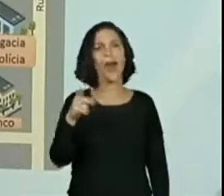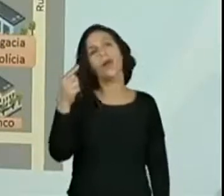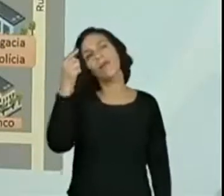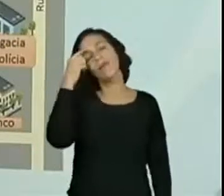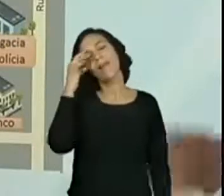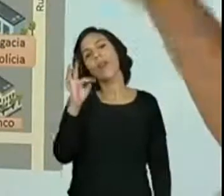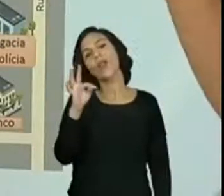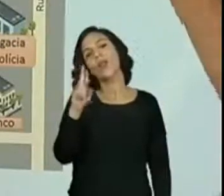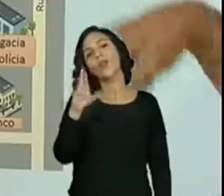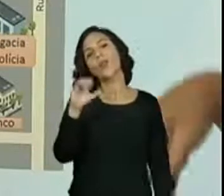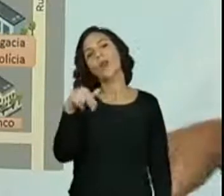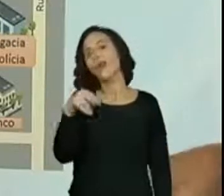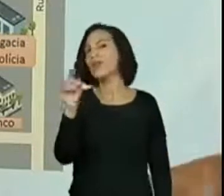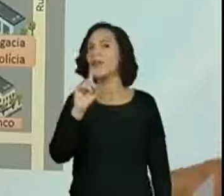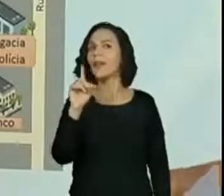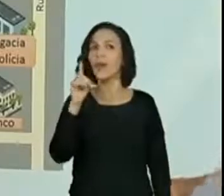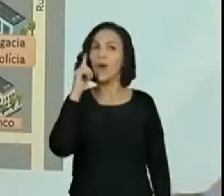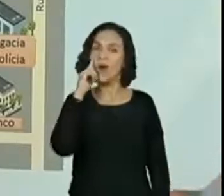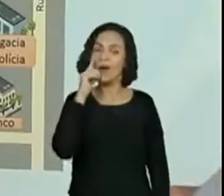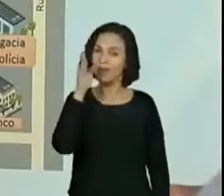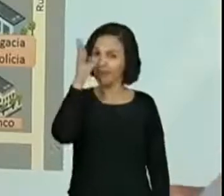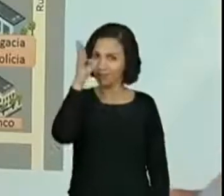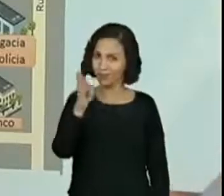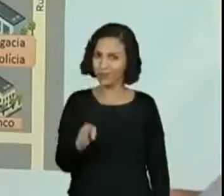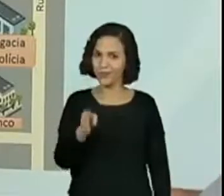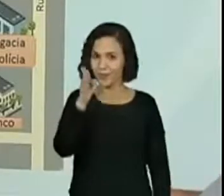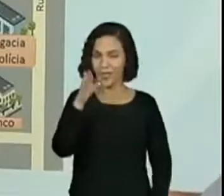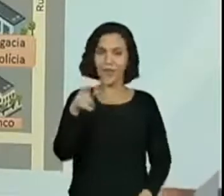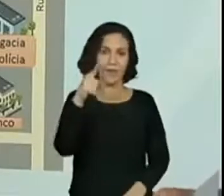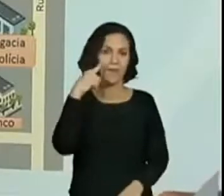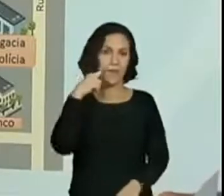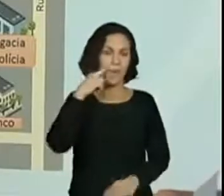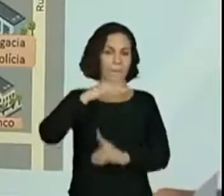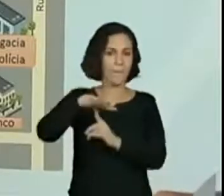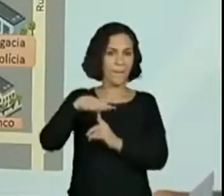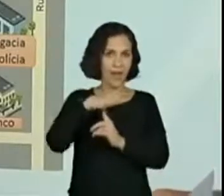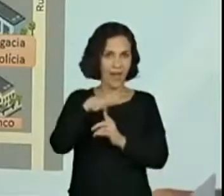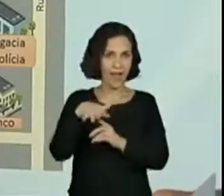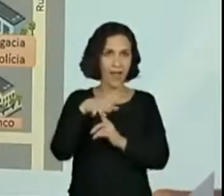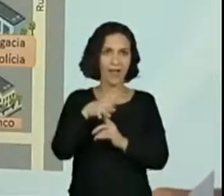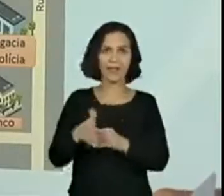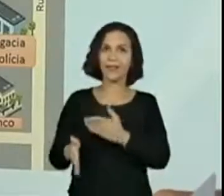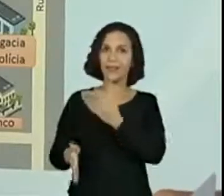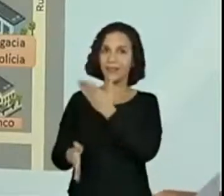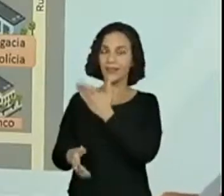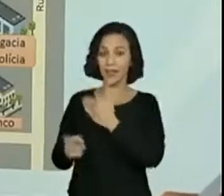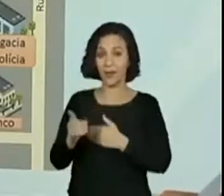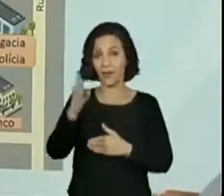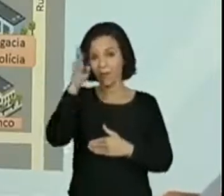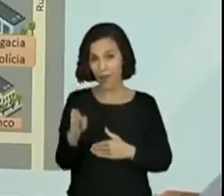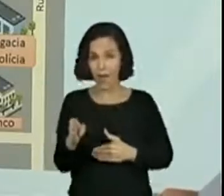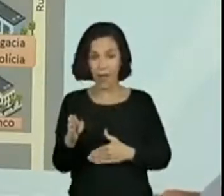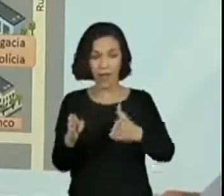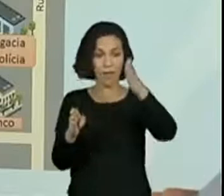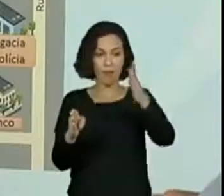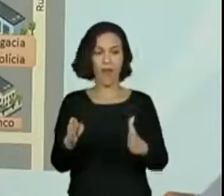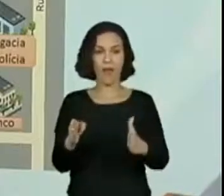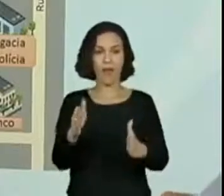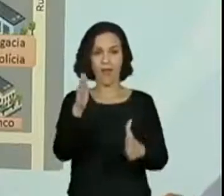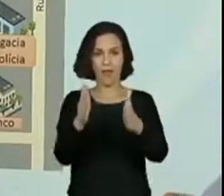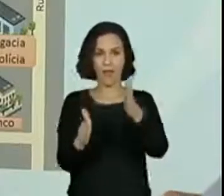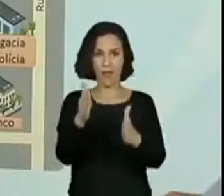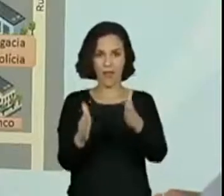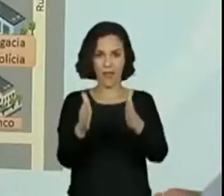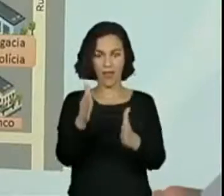isso. Ó, Avenida Central. A praça está aqui. A Avenida Paralela à Avenida Chororó é a Central.